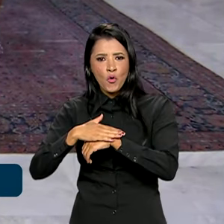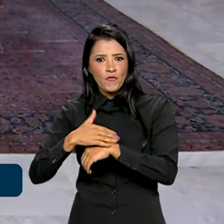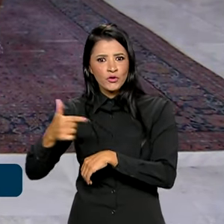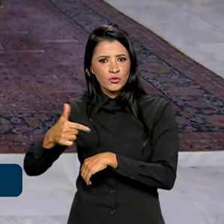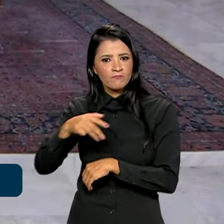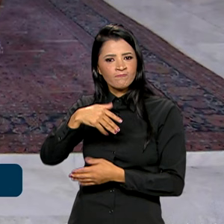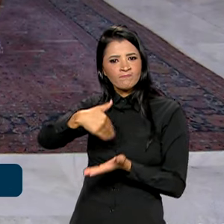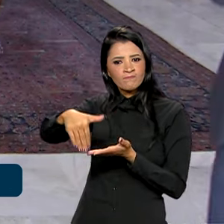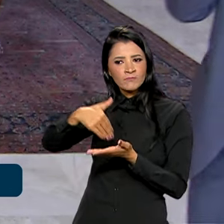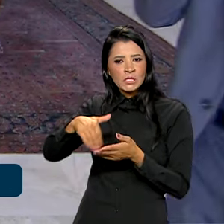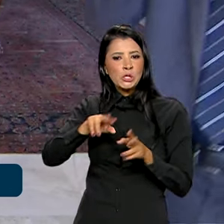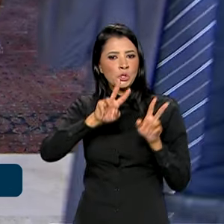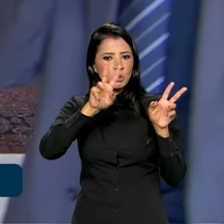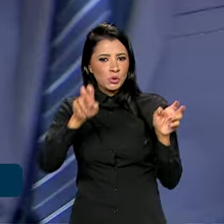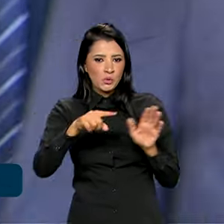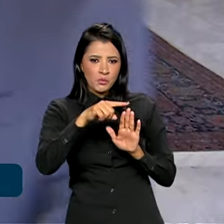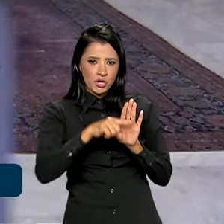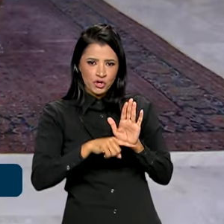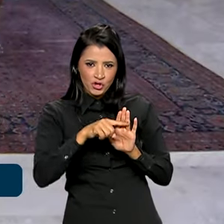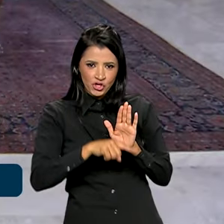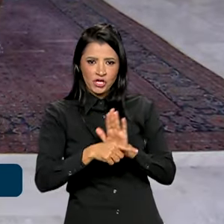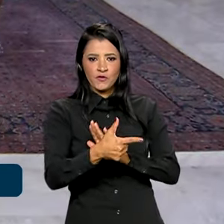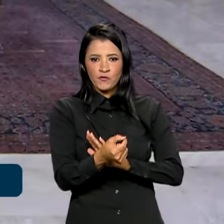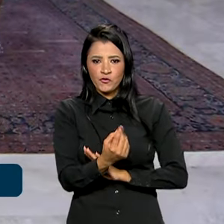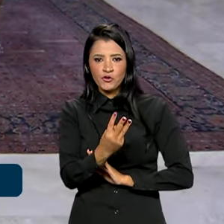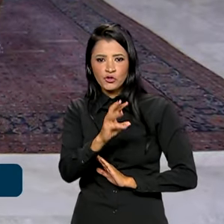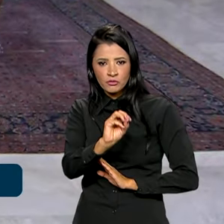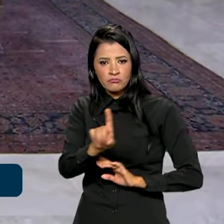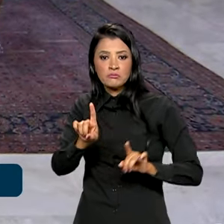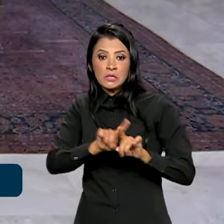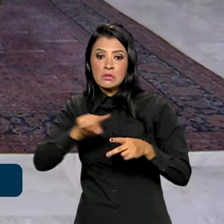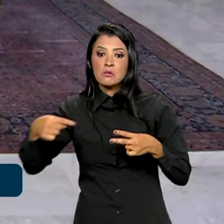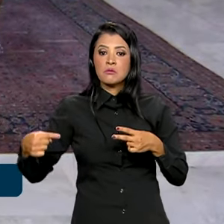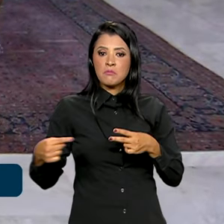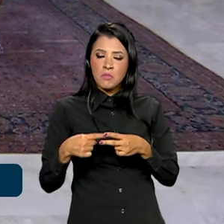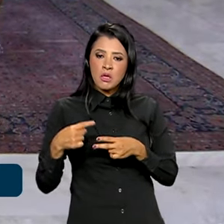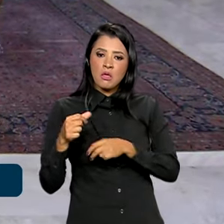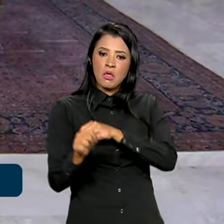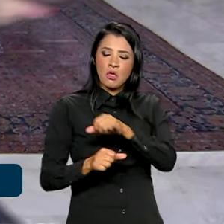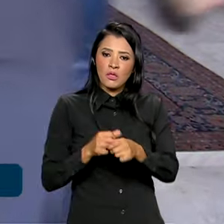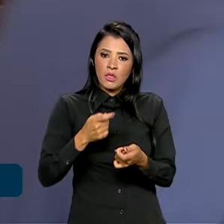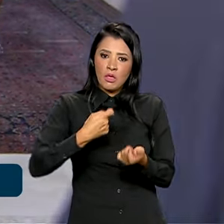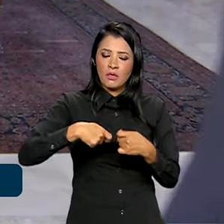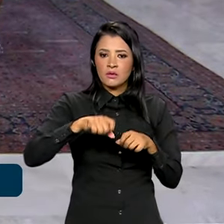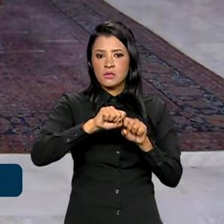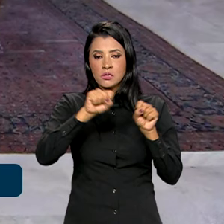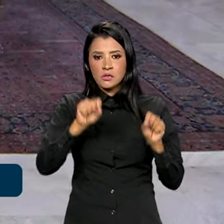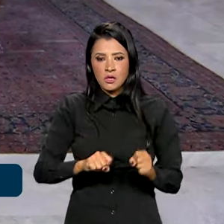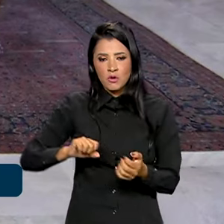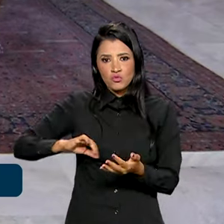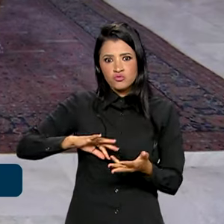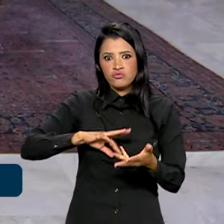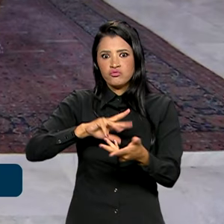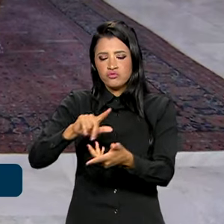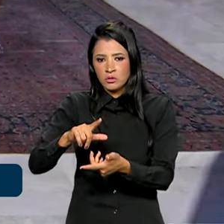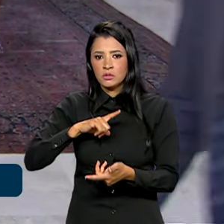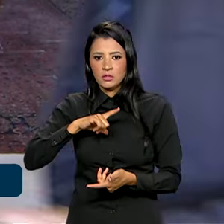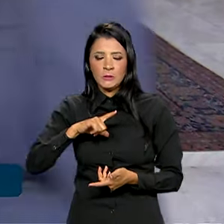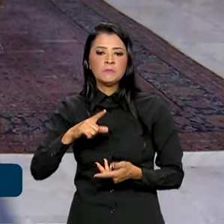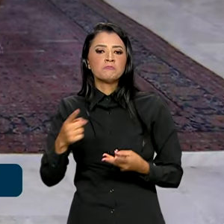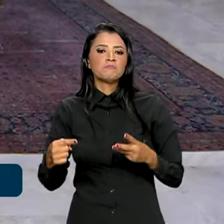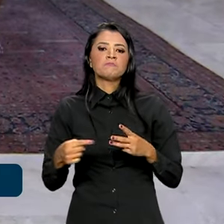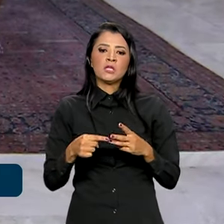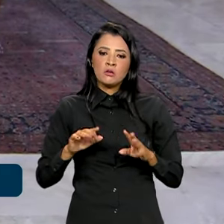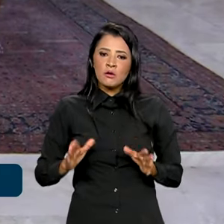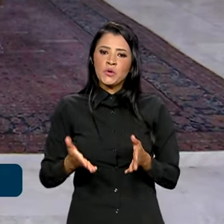sobre a Agenda 2030, também sobre a reforma do Sistema Financeiro Internacional e a